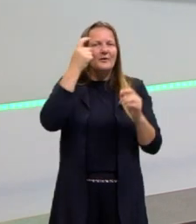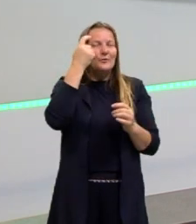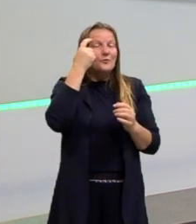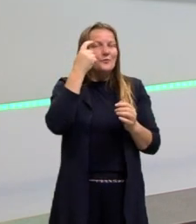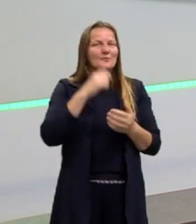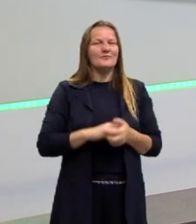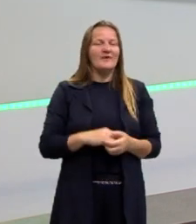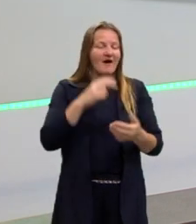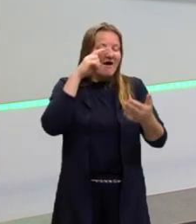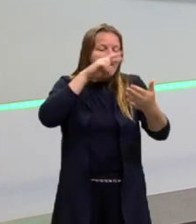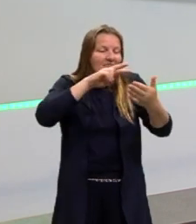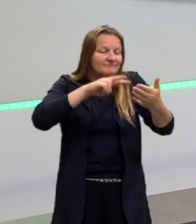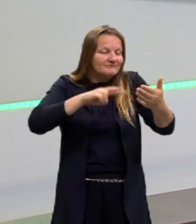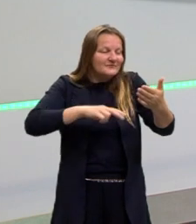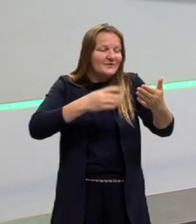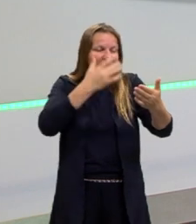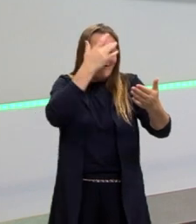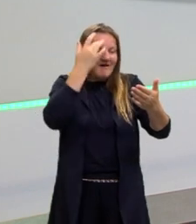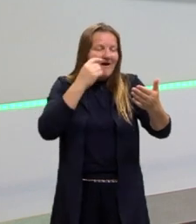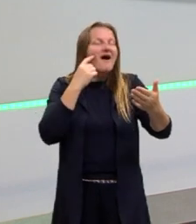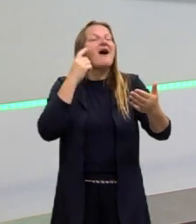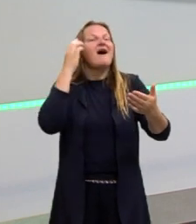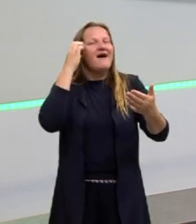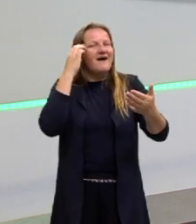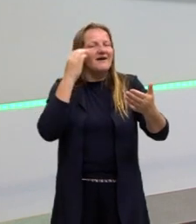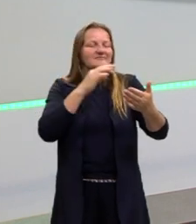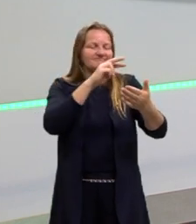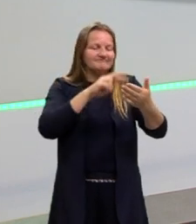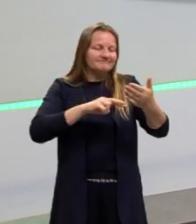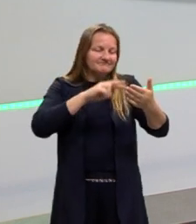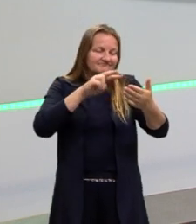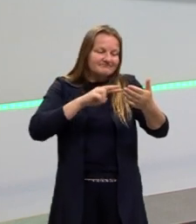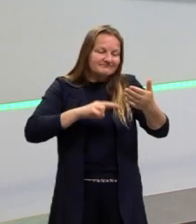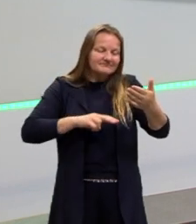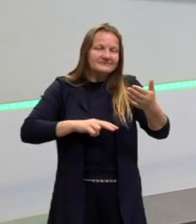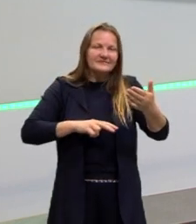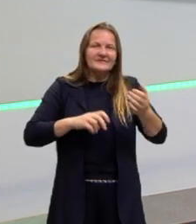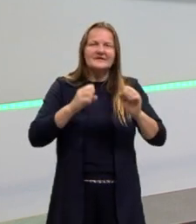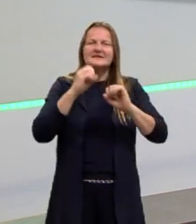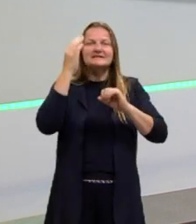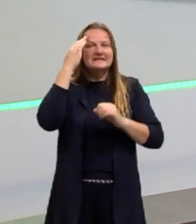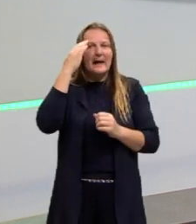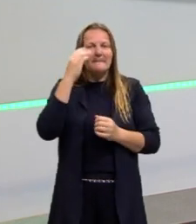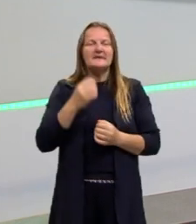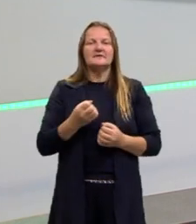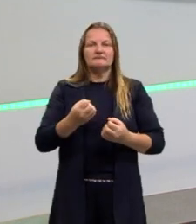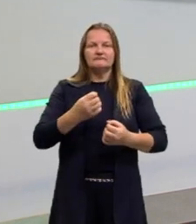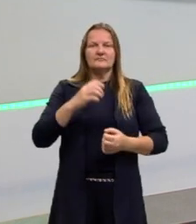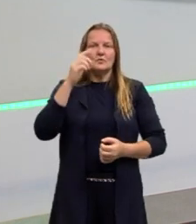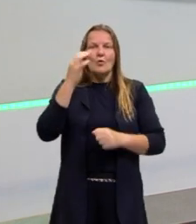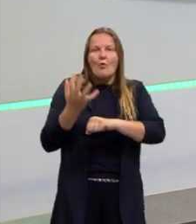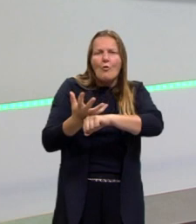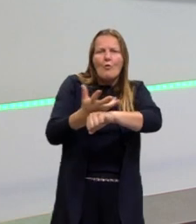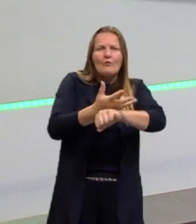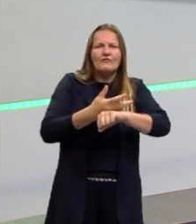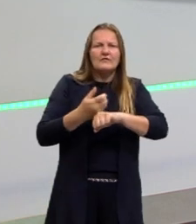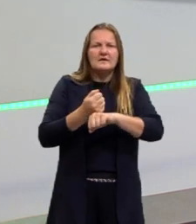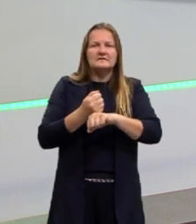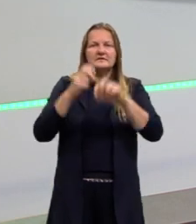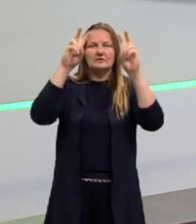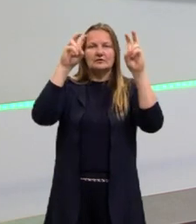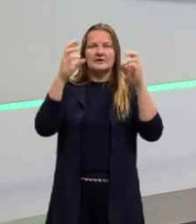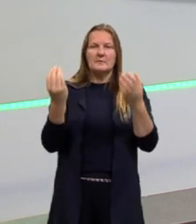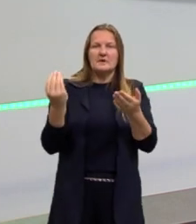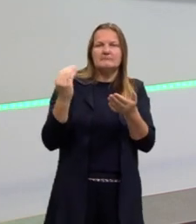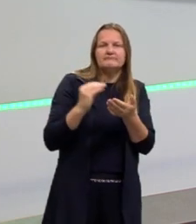ali, olha, essa pessoa entendeu o que é o tema e ela sabe sobre o que ela vai escrever, tu precisa retomar esse tema, né? Tu vai colocar o